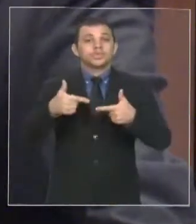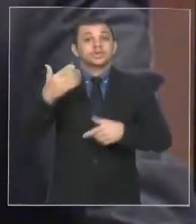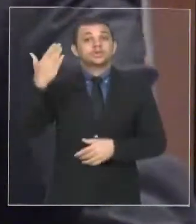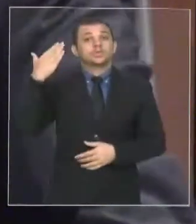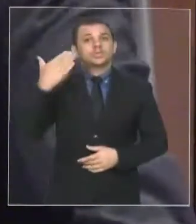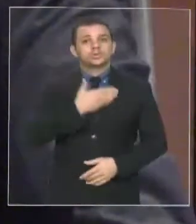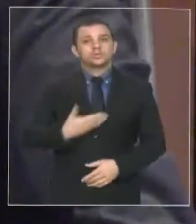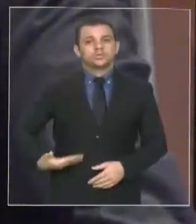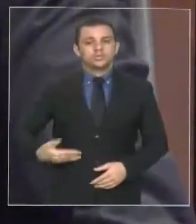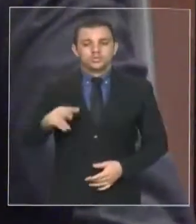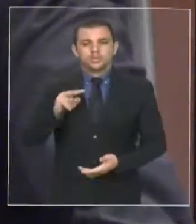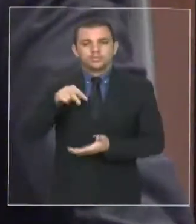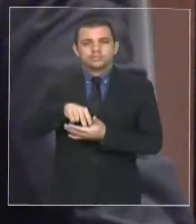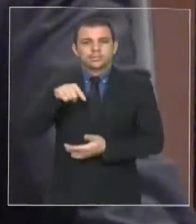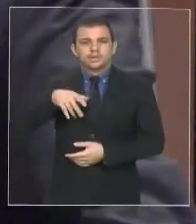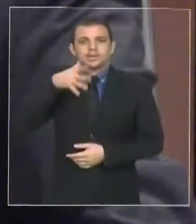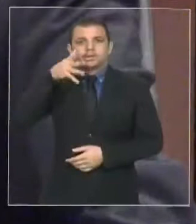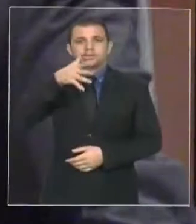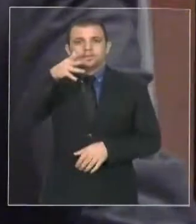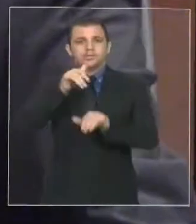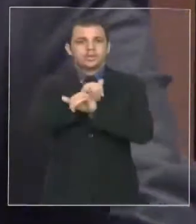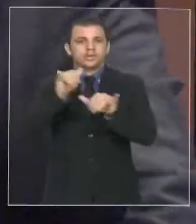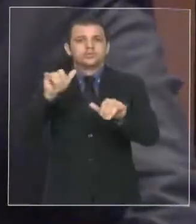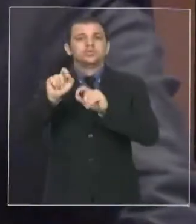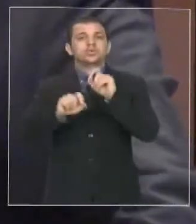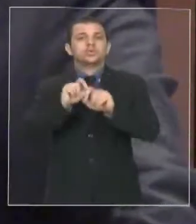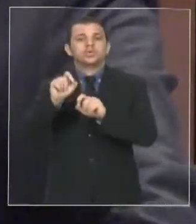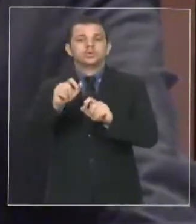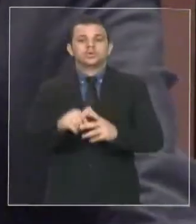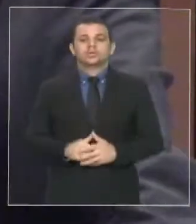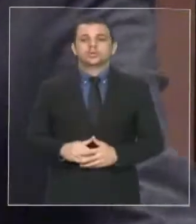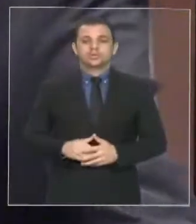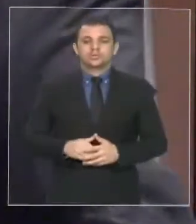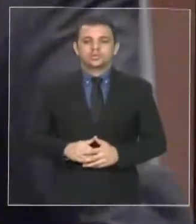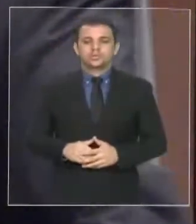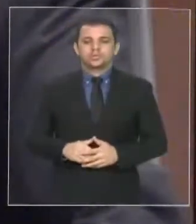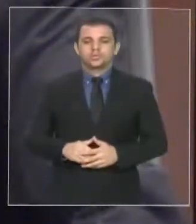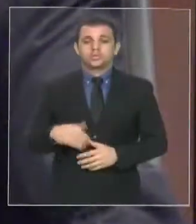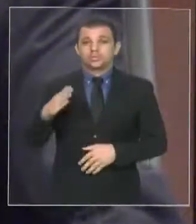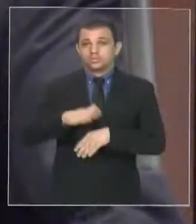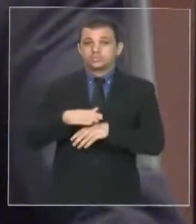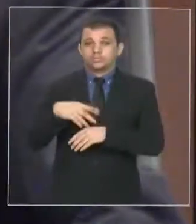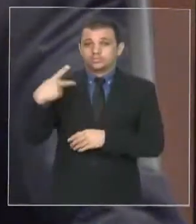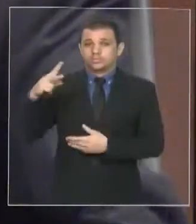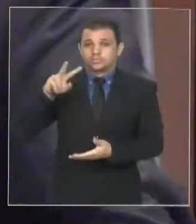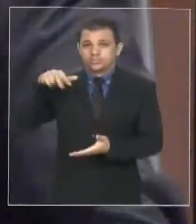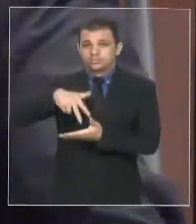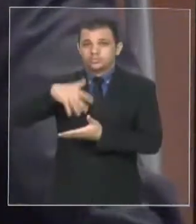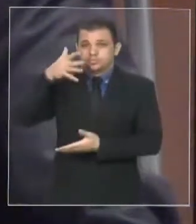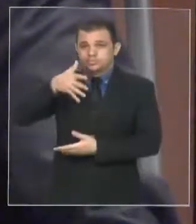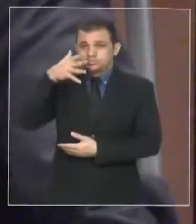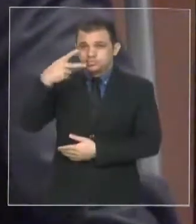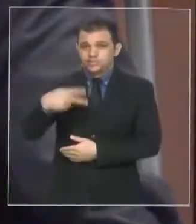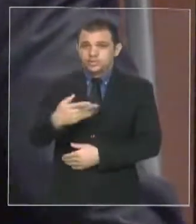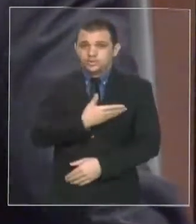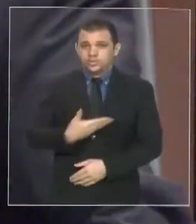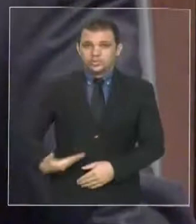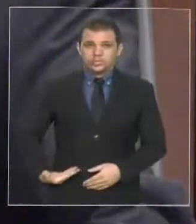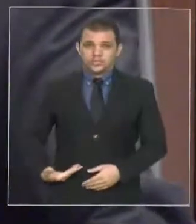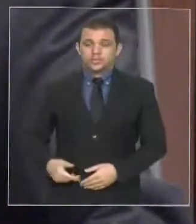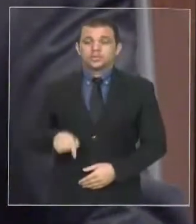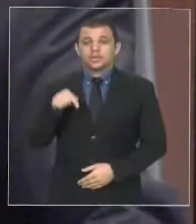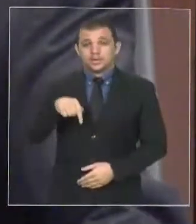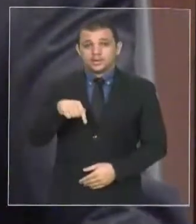disse nessa tribuna, o ato republicano do seu governo, que no caso da Assembleia